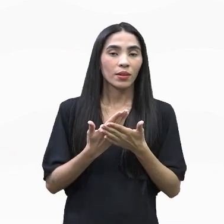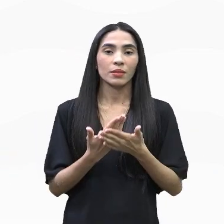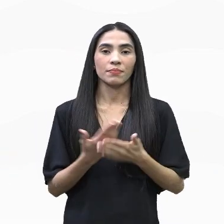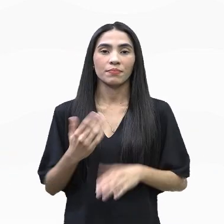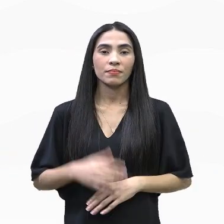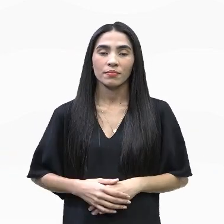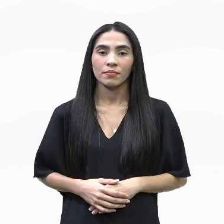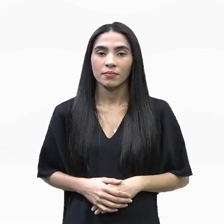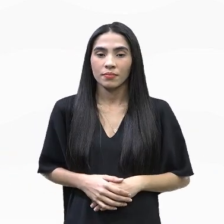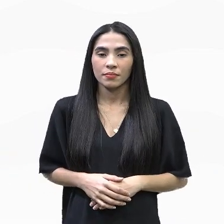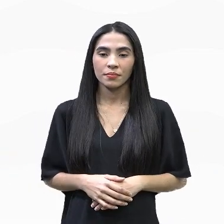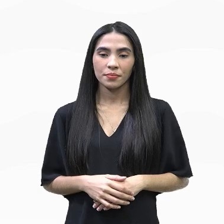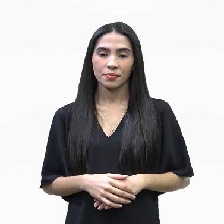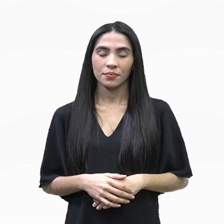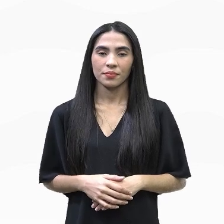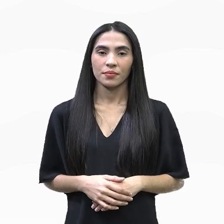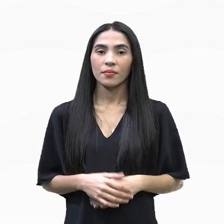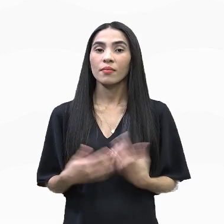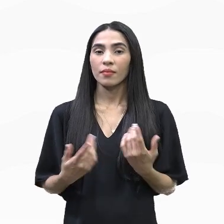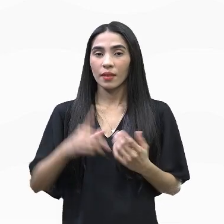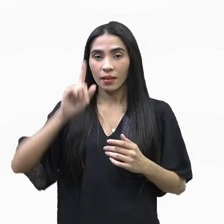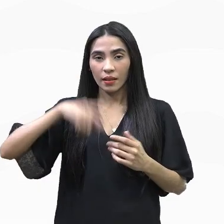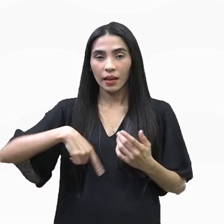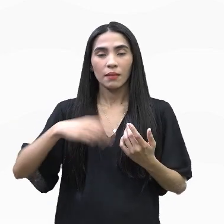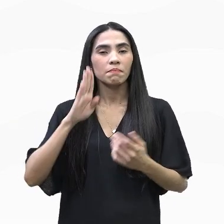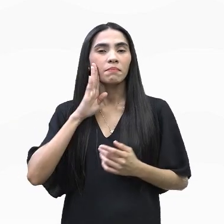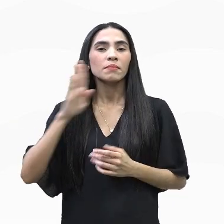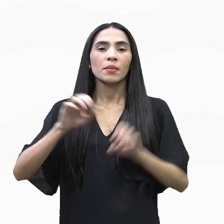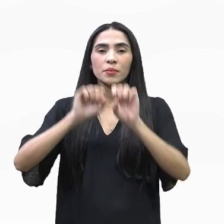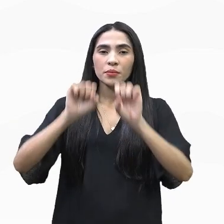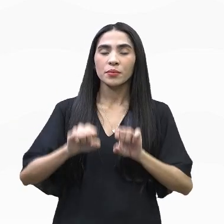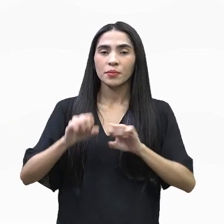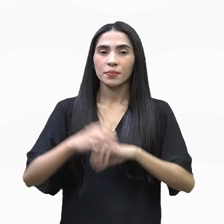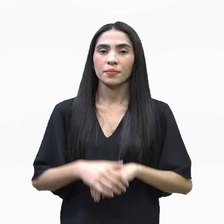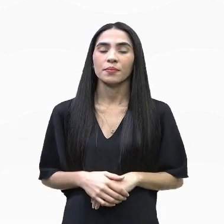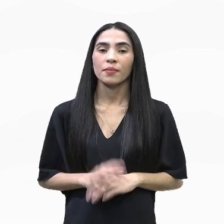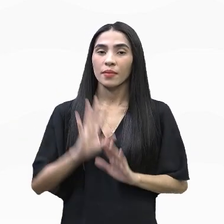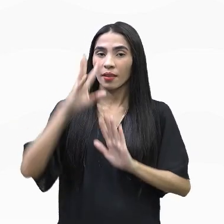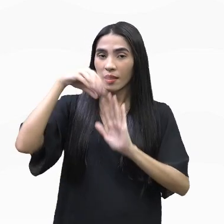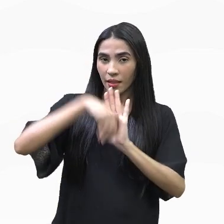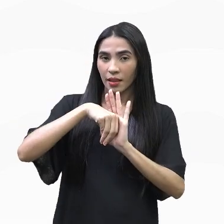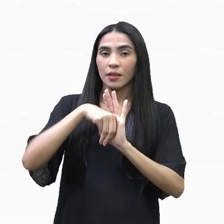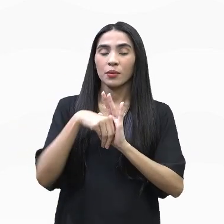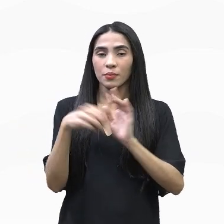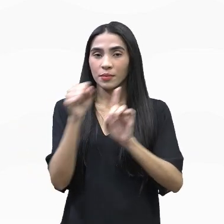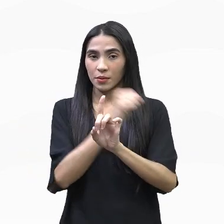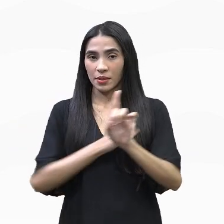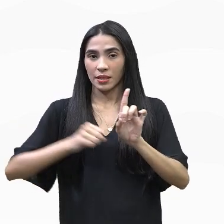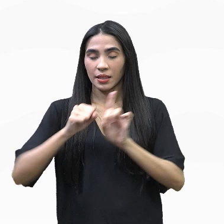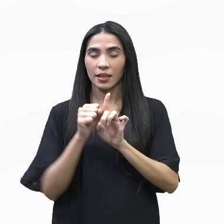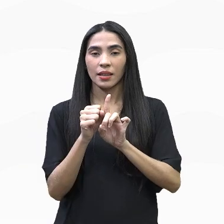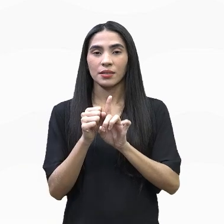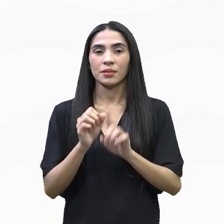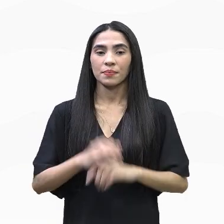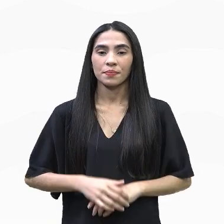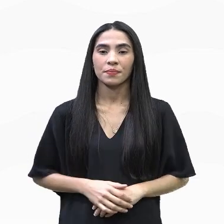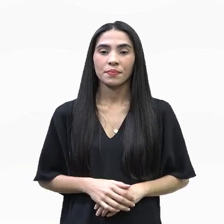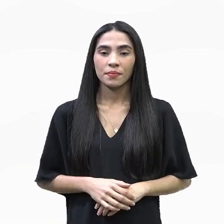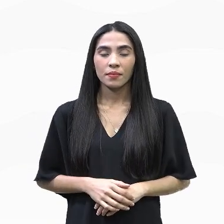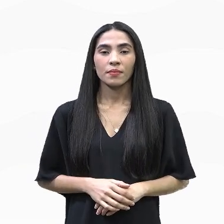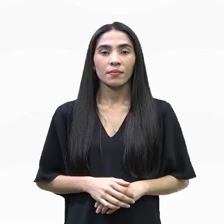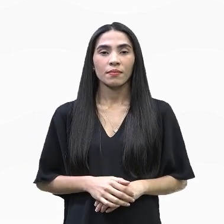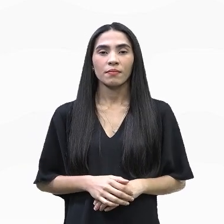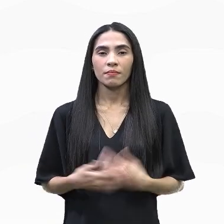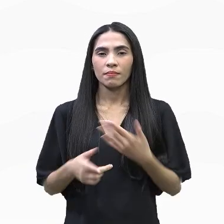dessa superestrutura aí, que está dentro dessa sociedade como um todo. Grandes